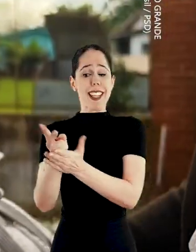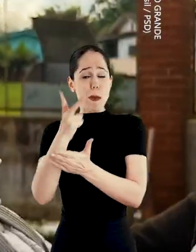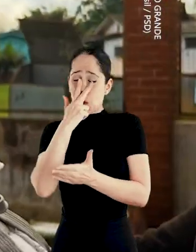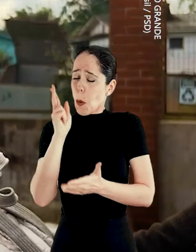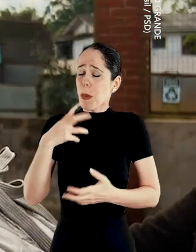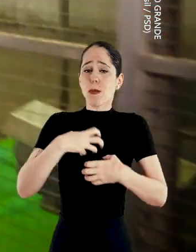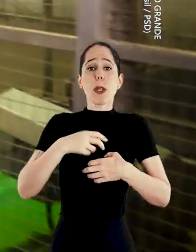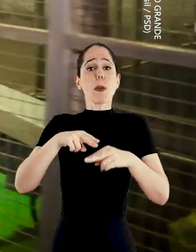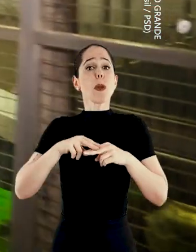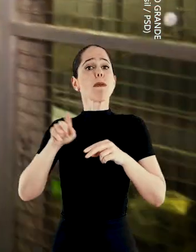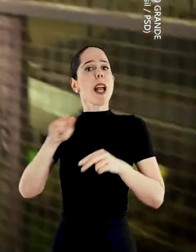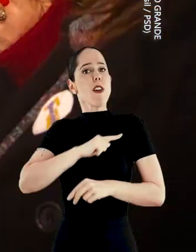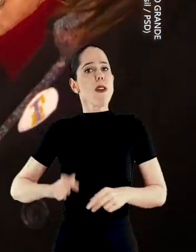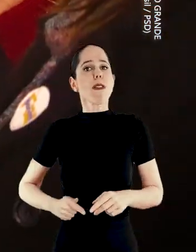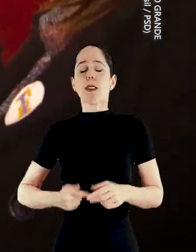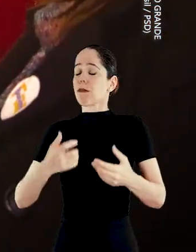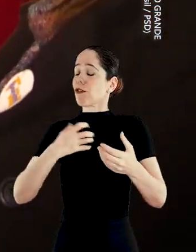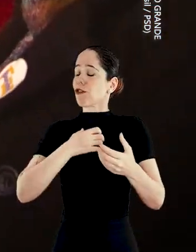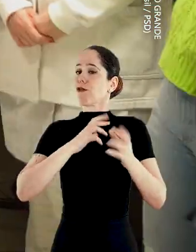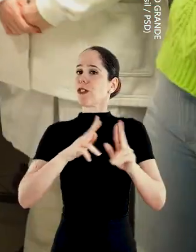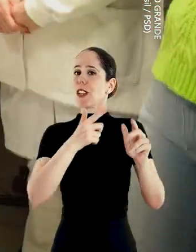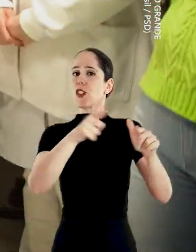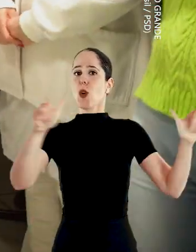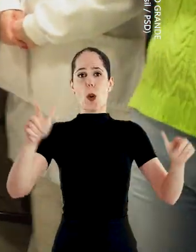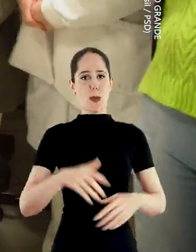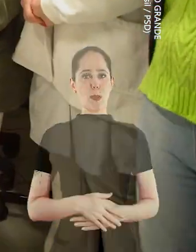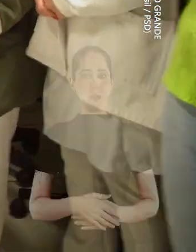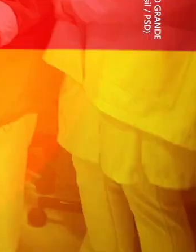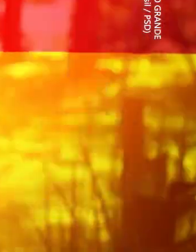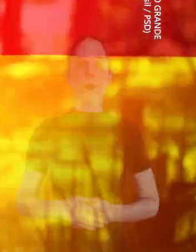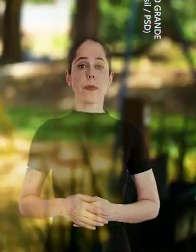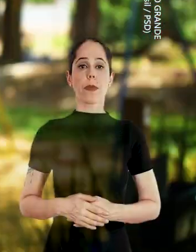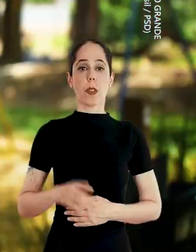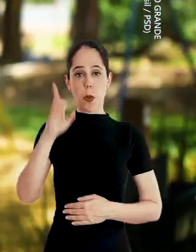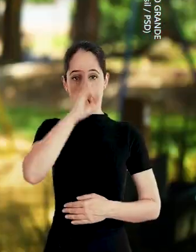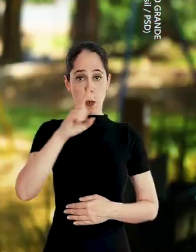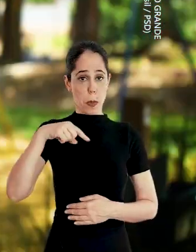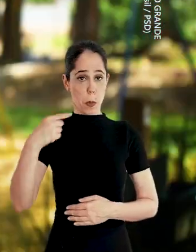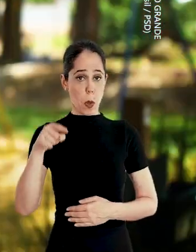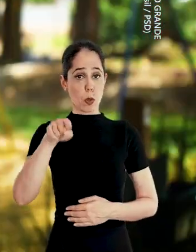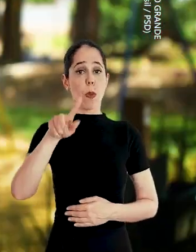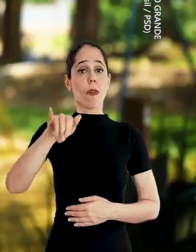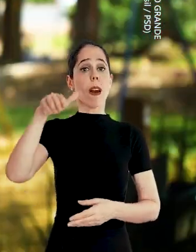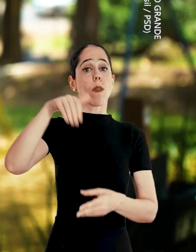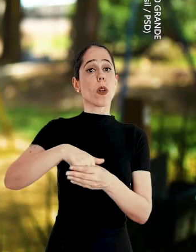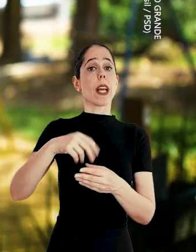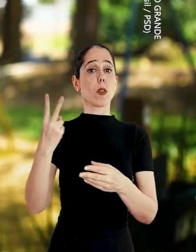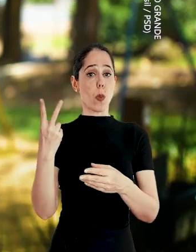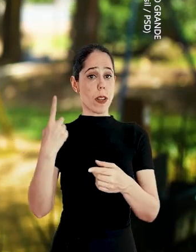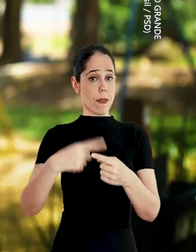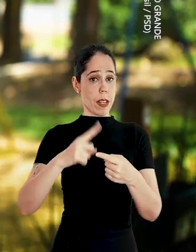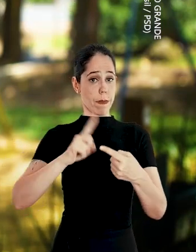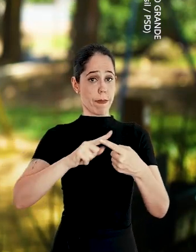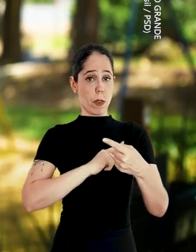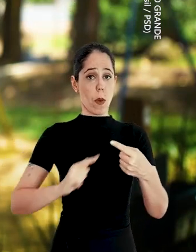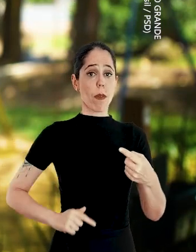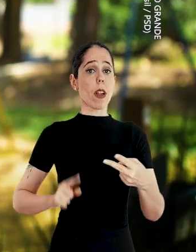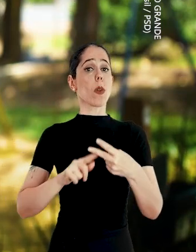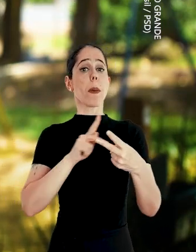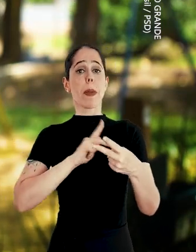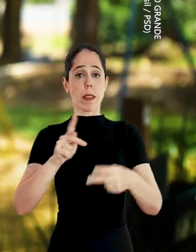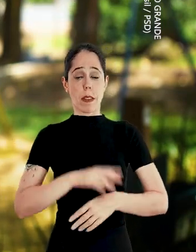sempre igual E é por isso que ele é um governador tão diferente Nesse domingo tu vai votar duas vezes Para